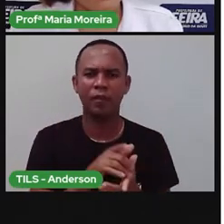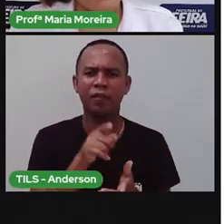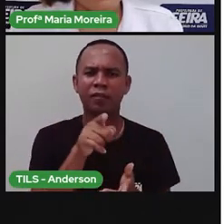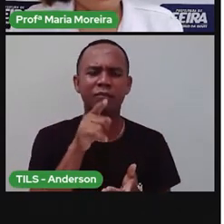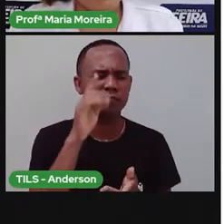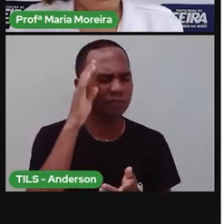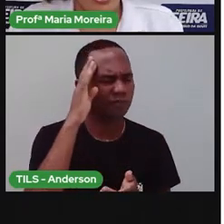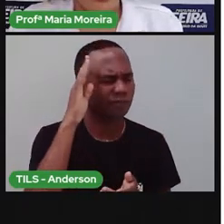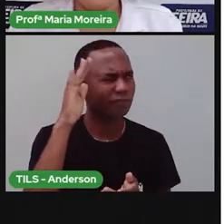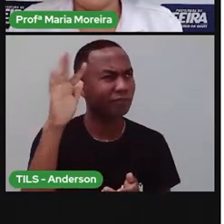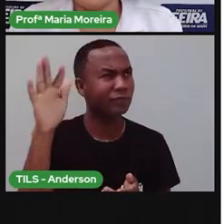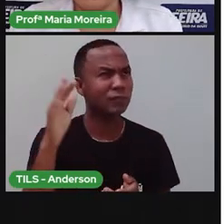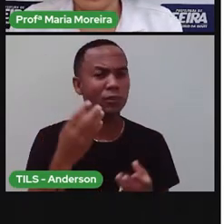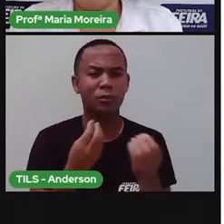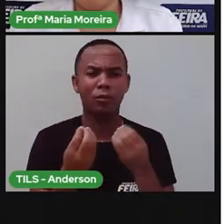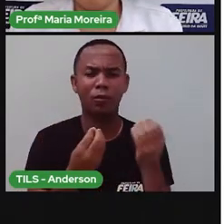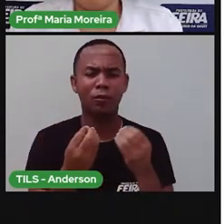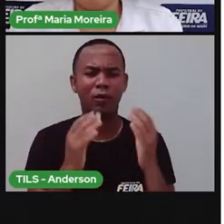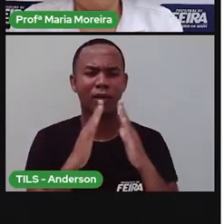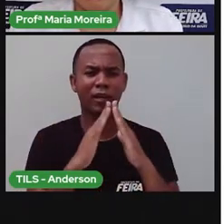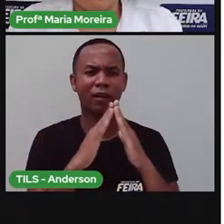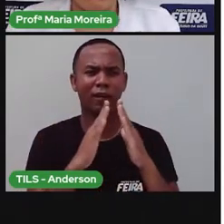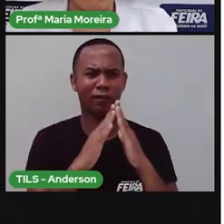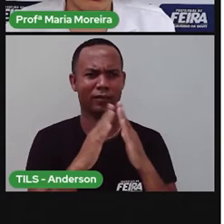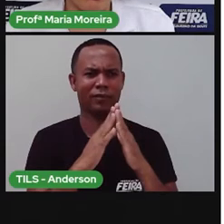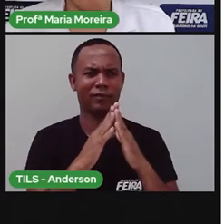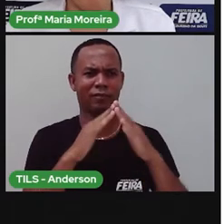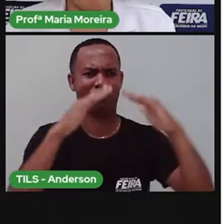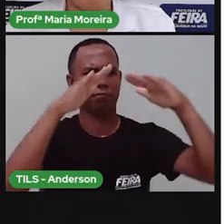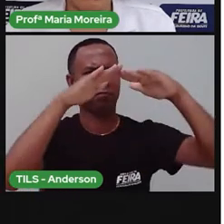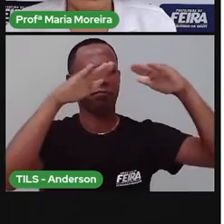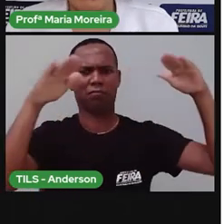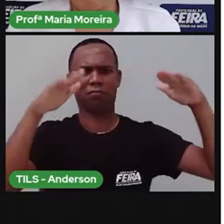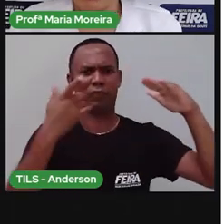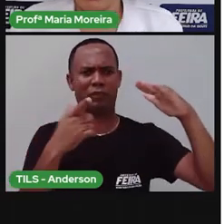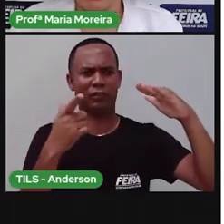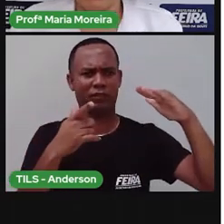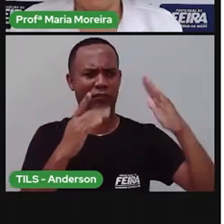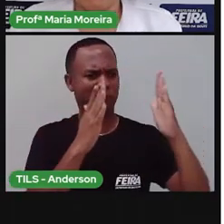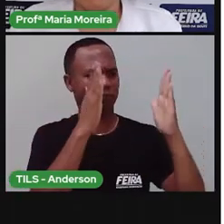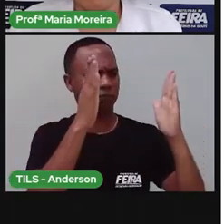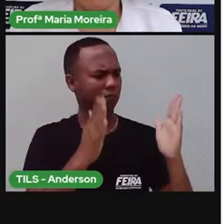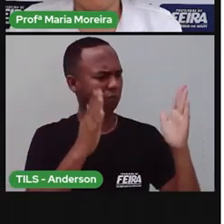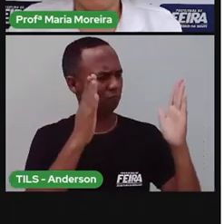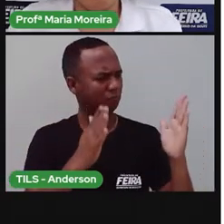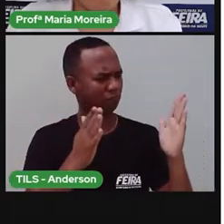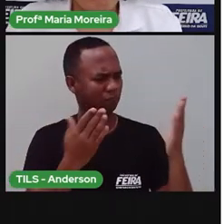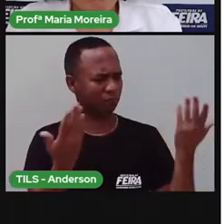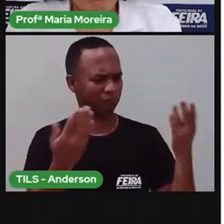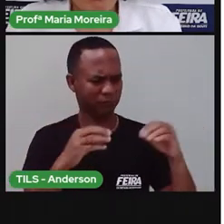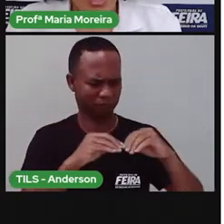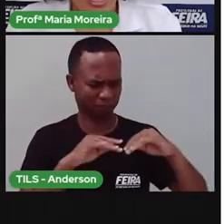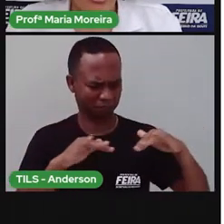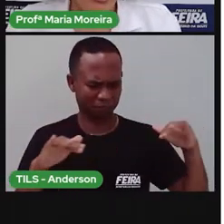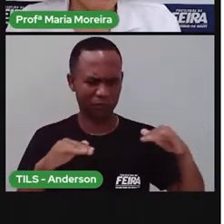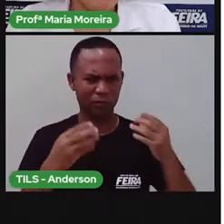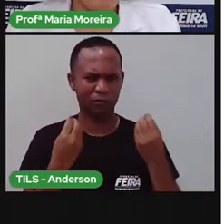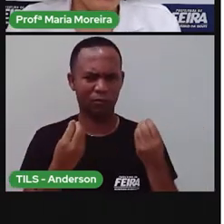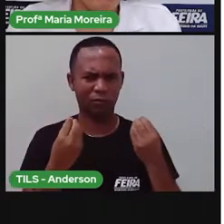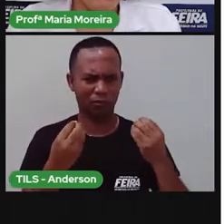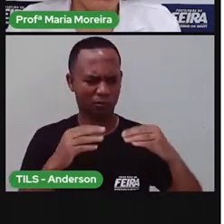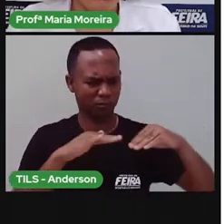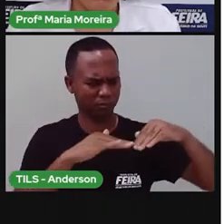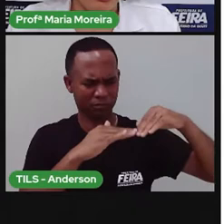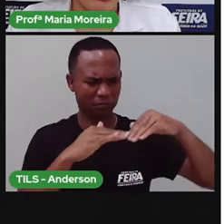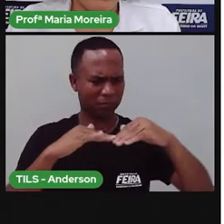casa? A casa sem teto, sem chão, sem parede. A a rede